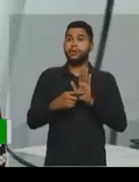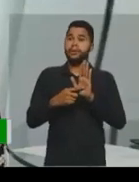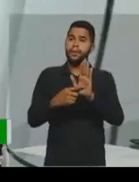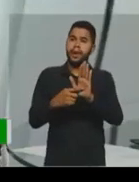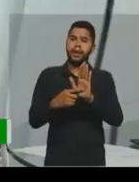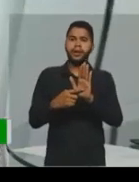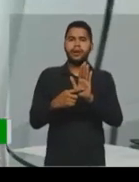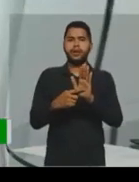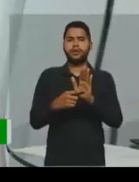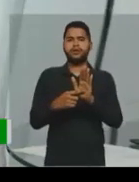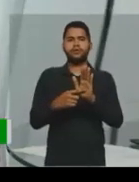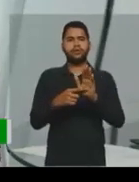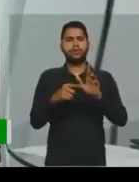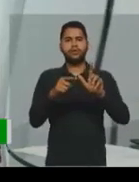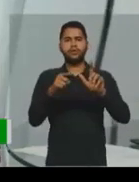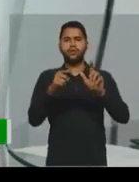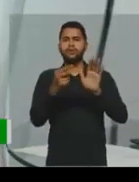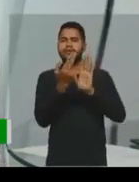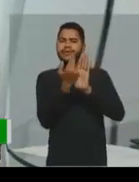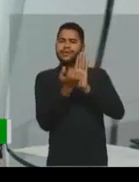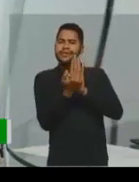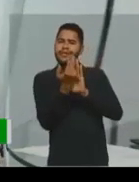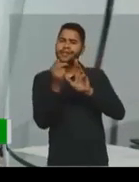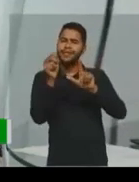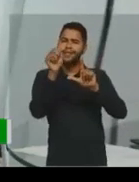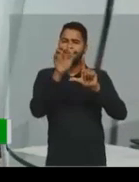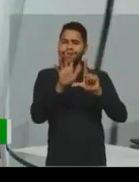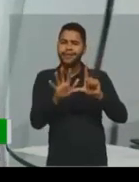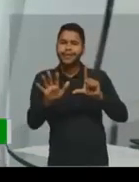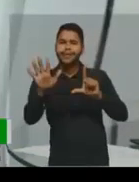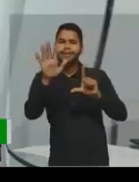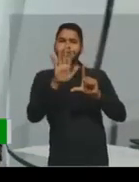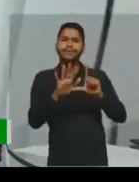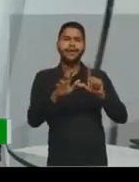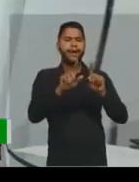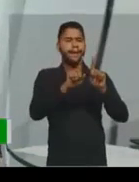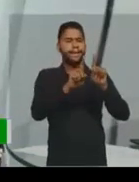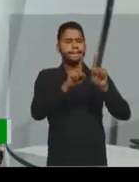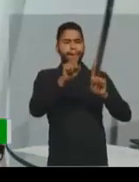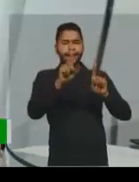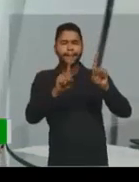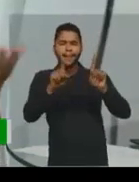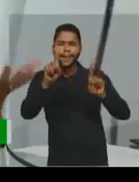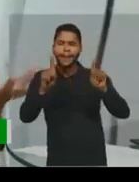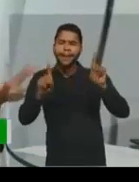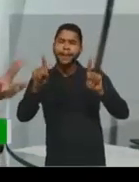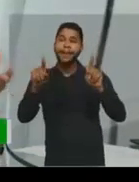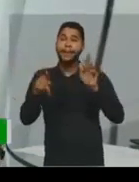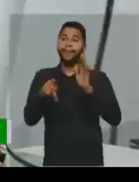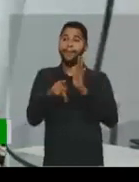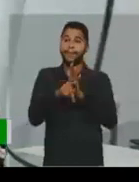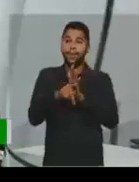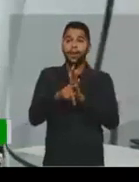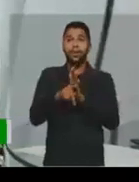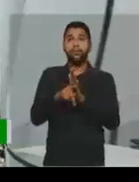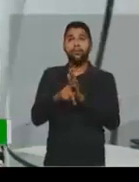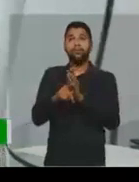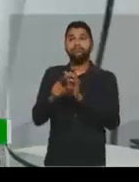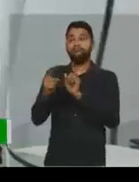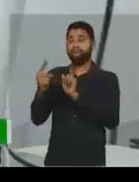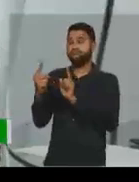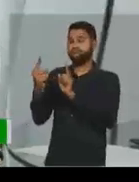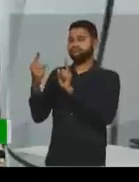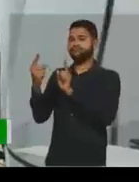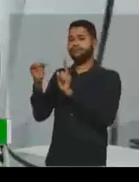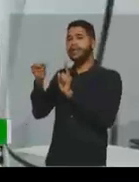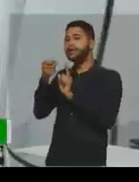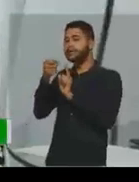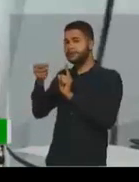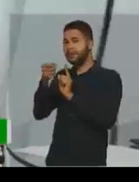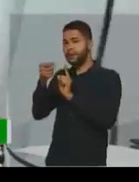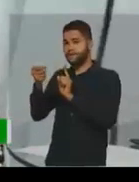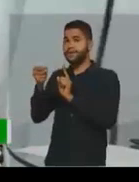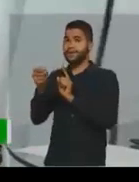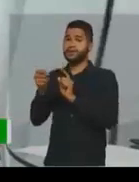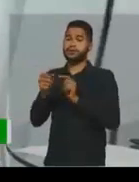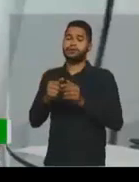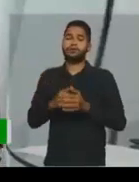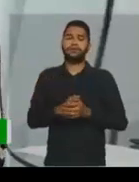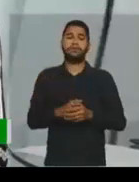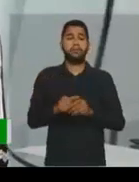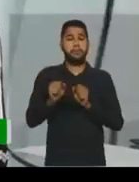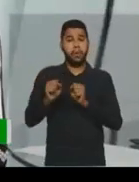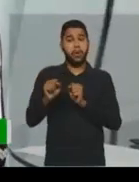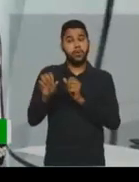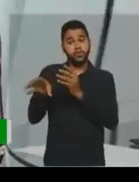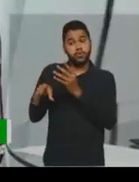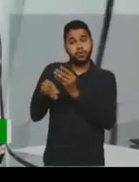infográfico, ela pode ter partes, né, de uma entrevista. Então, a reportagem, ela traz mais detalhes.